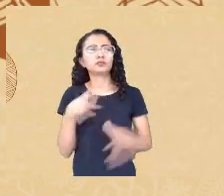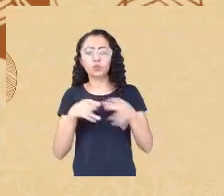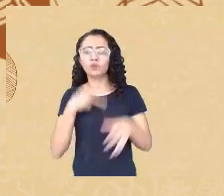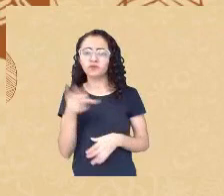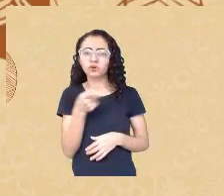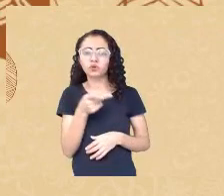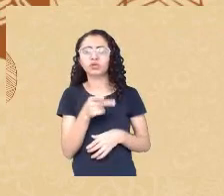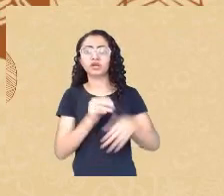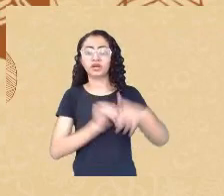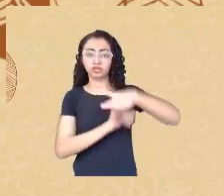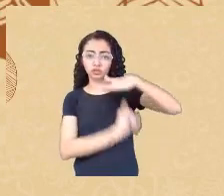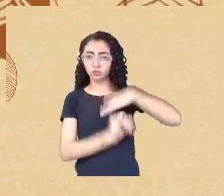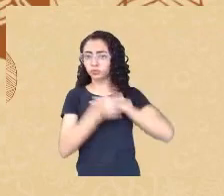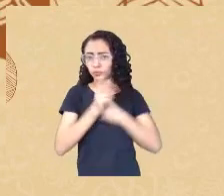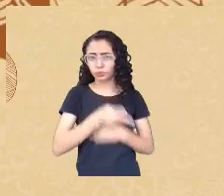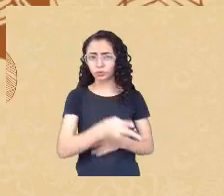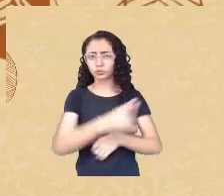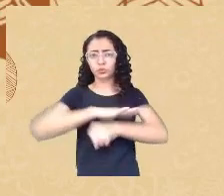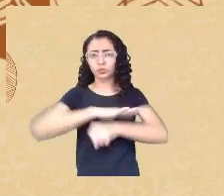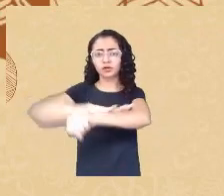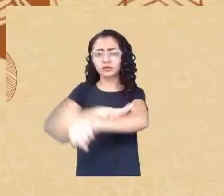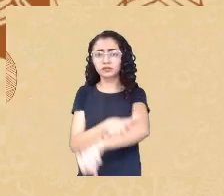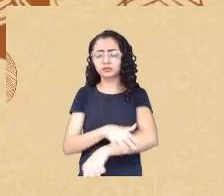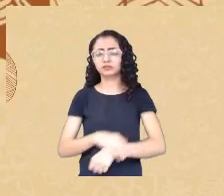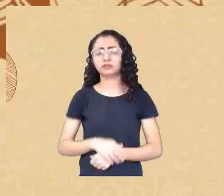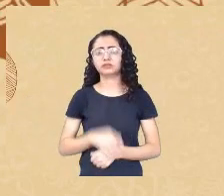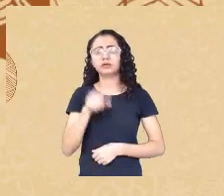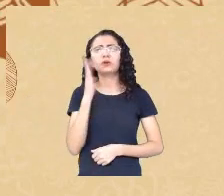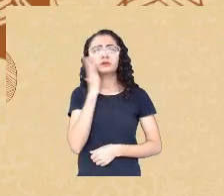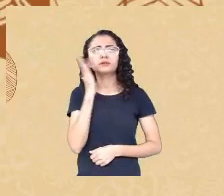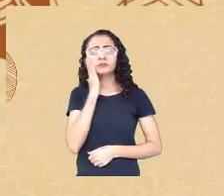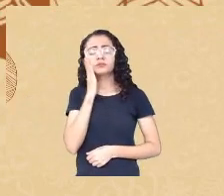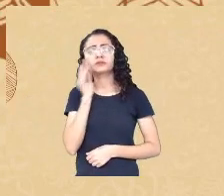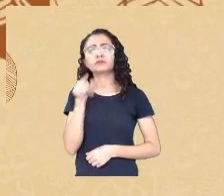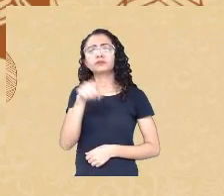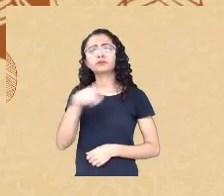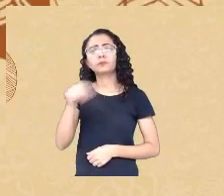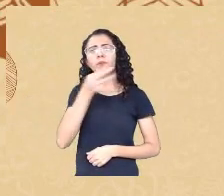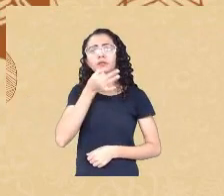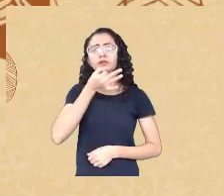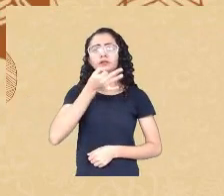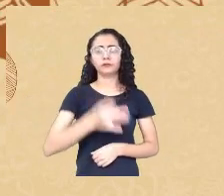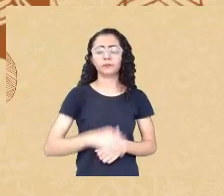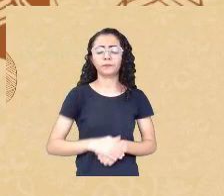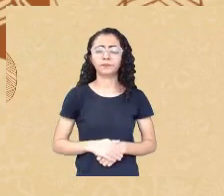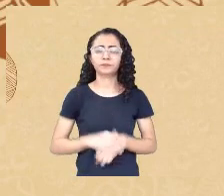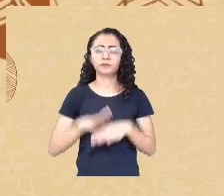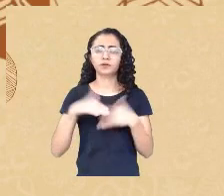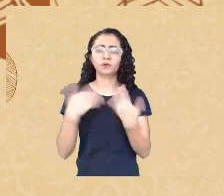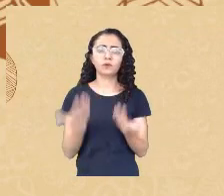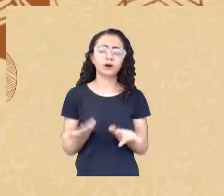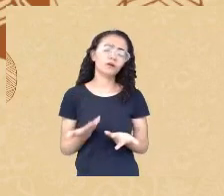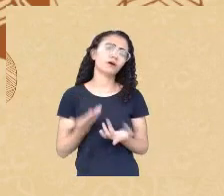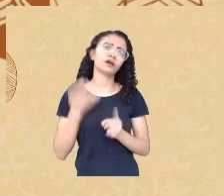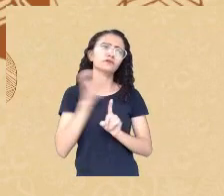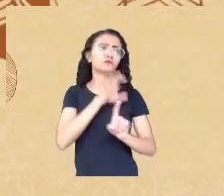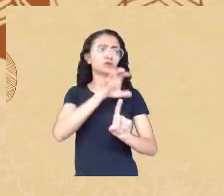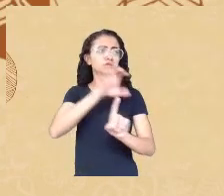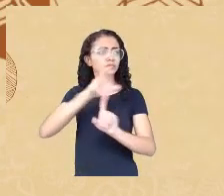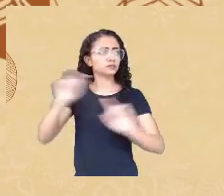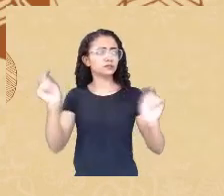quais repercussões que vocês acham que pode repercutir que pode causar o fato da